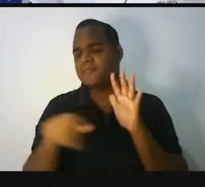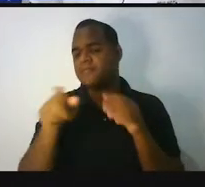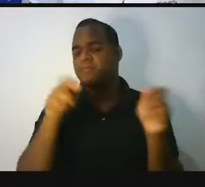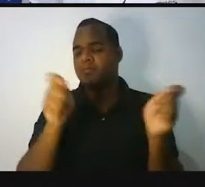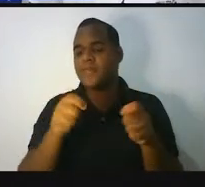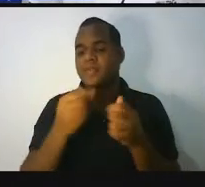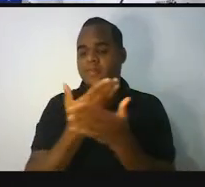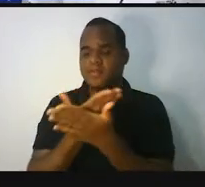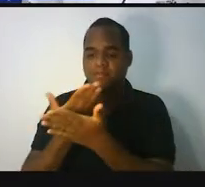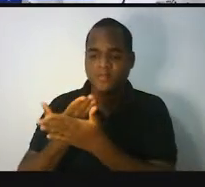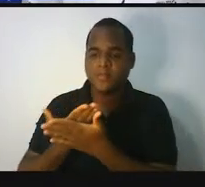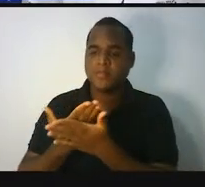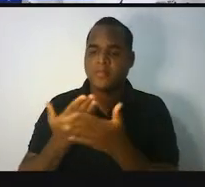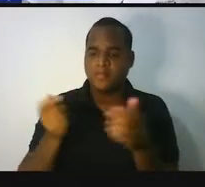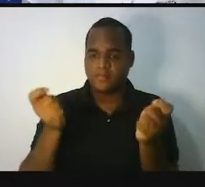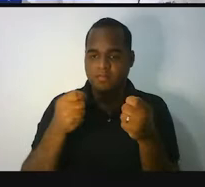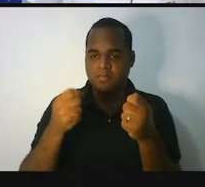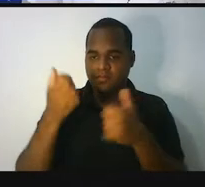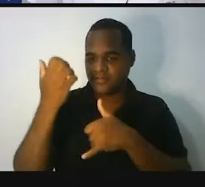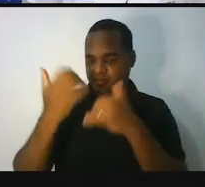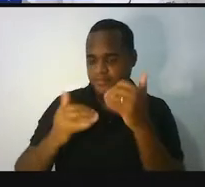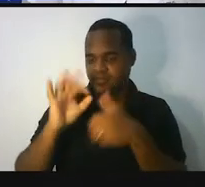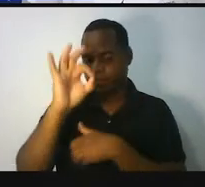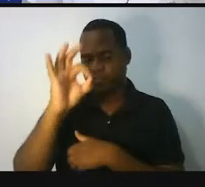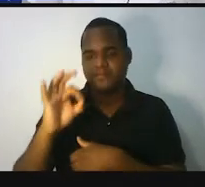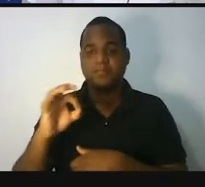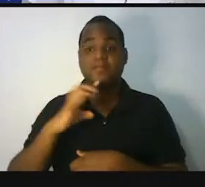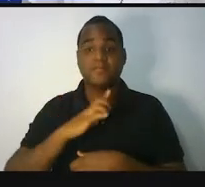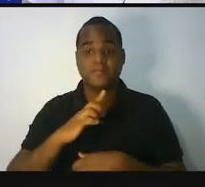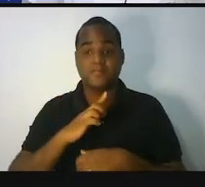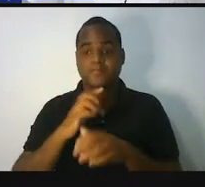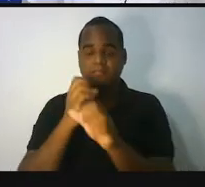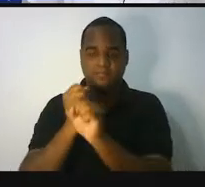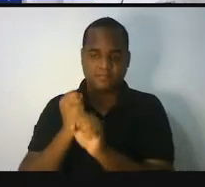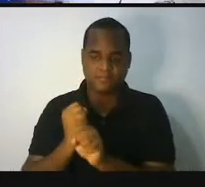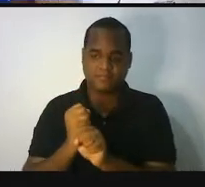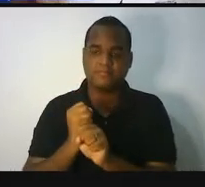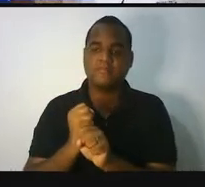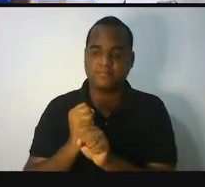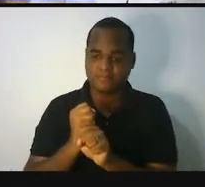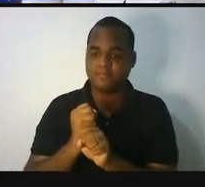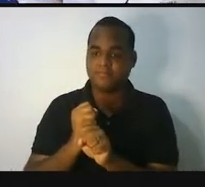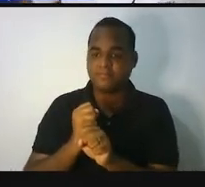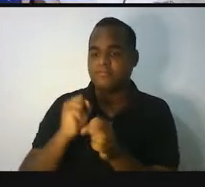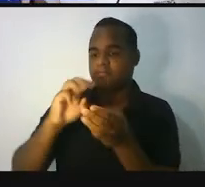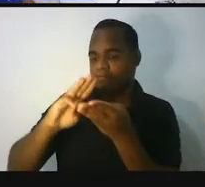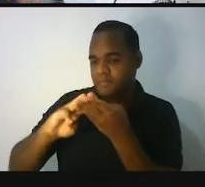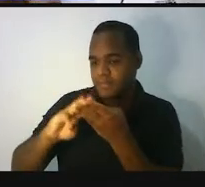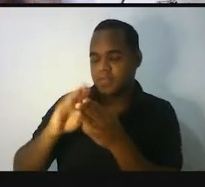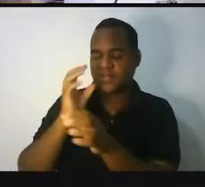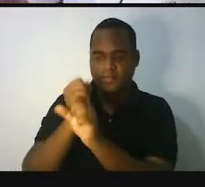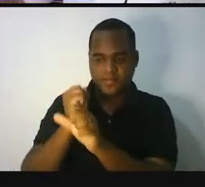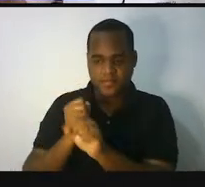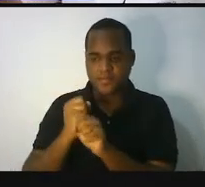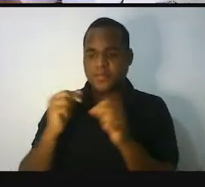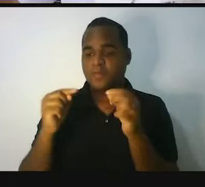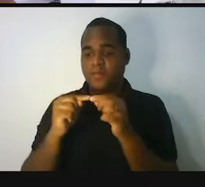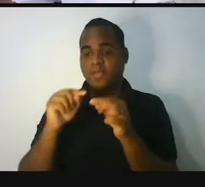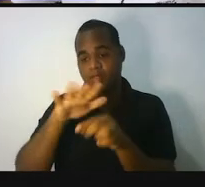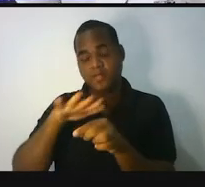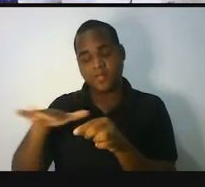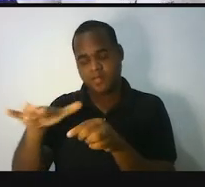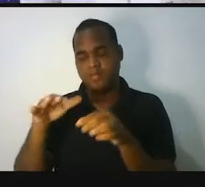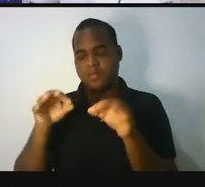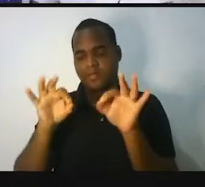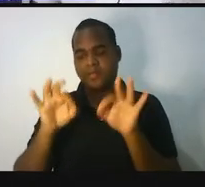estudar a porcentagem, que é um assunto de matemática, um conteúdo de matemática, um objeto de